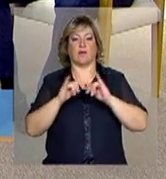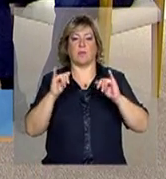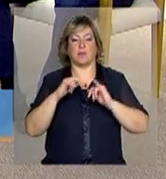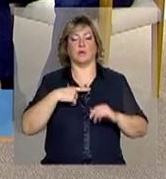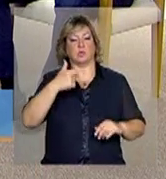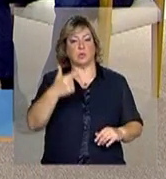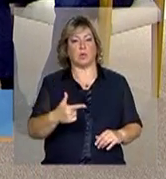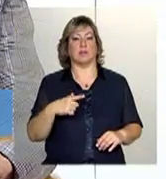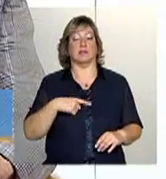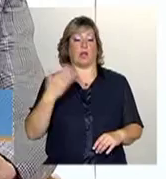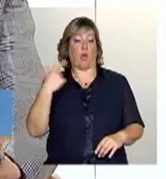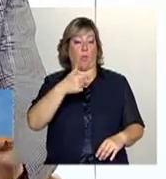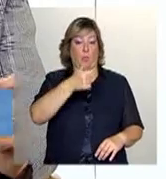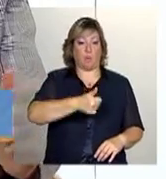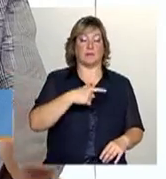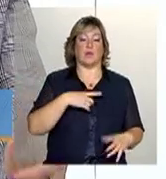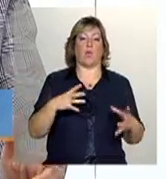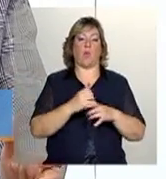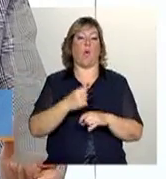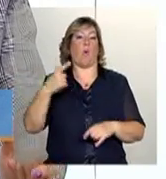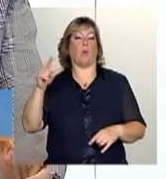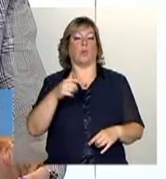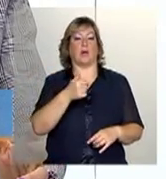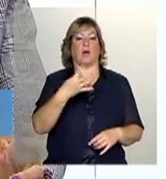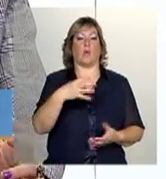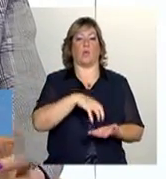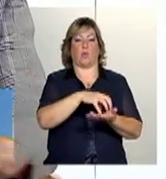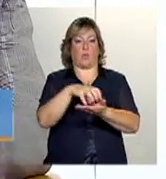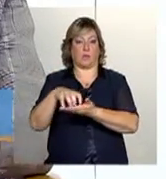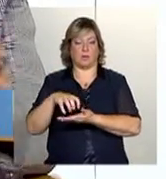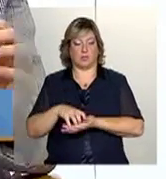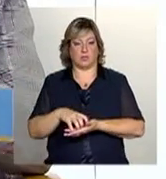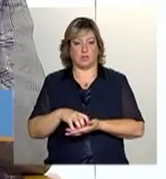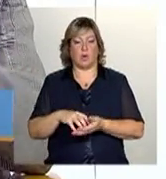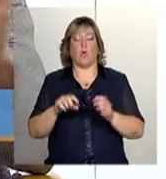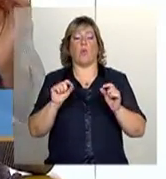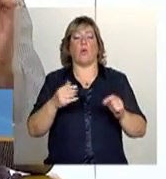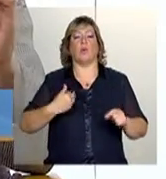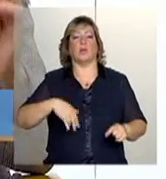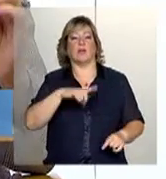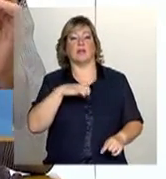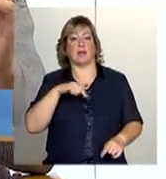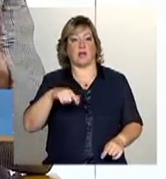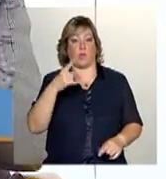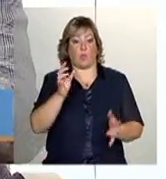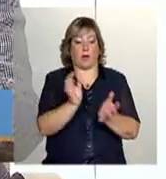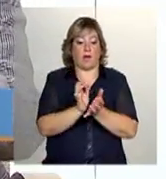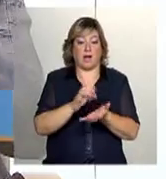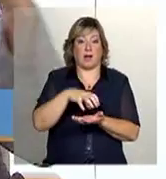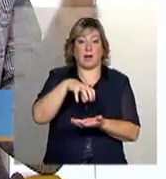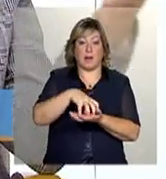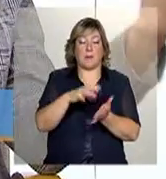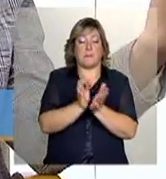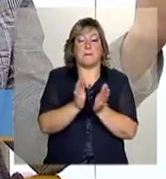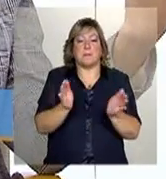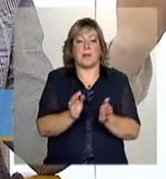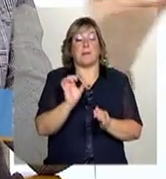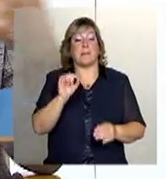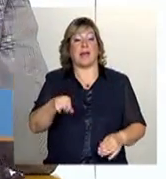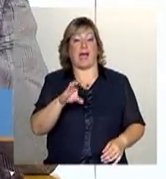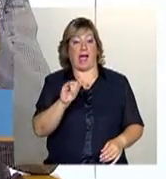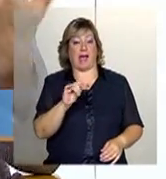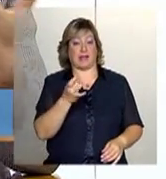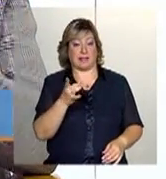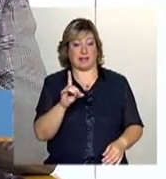e são os outros 14 grupos. Então, o a gente tem? É, na verdade, um campo pequeno, mas o cadastro